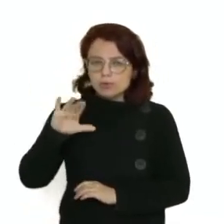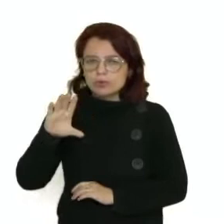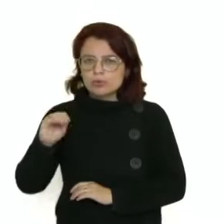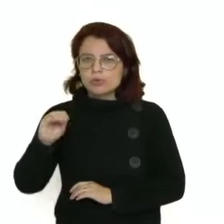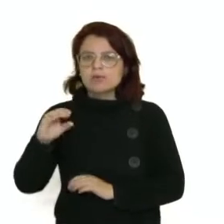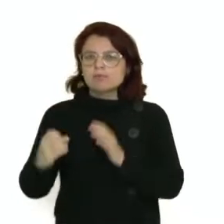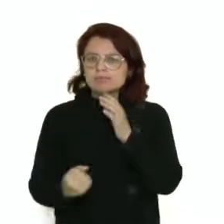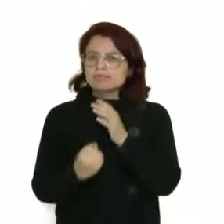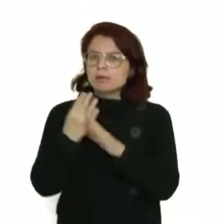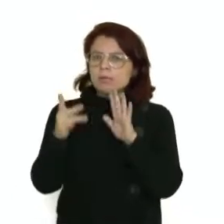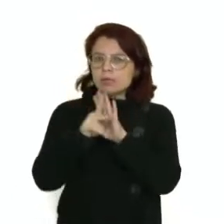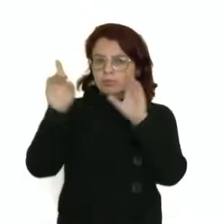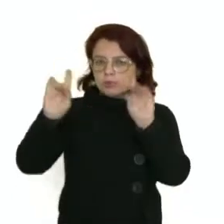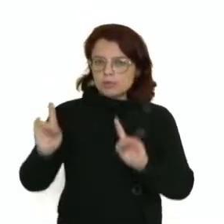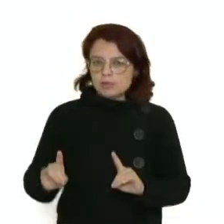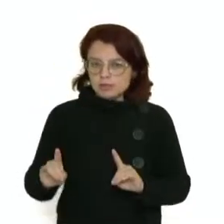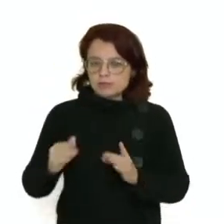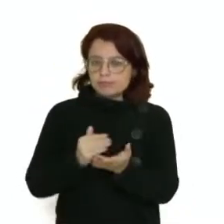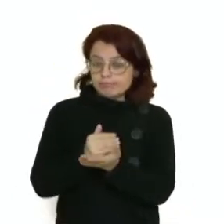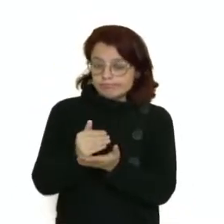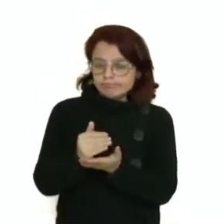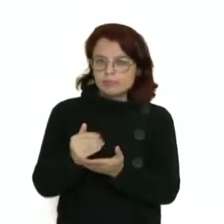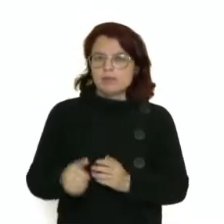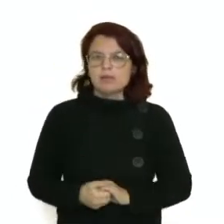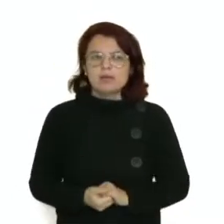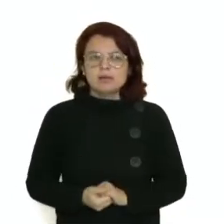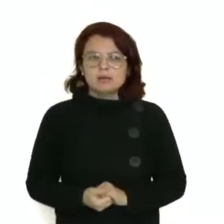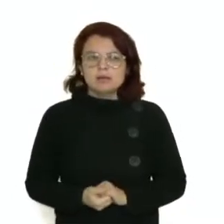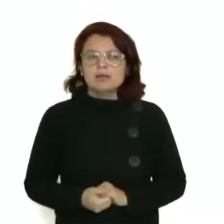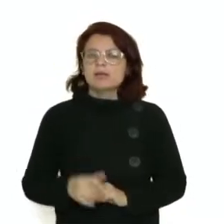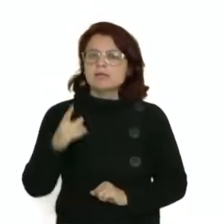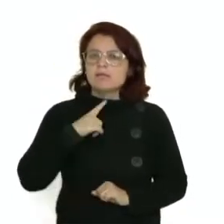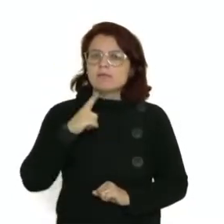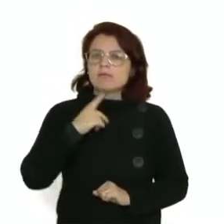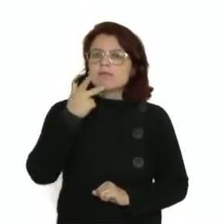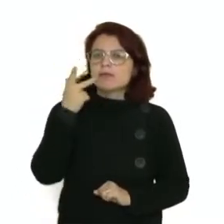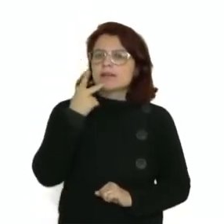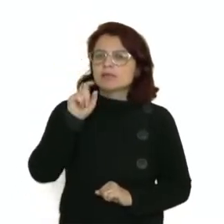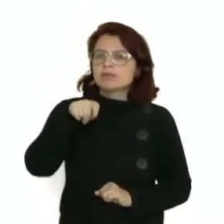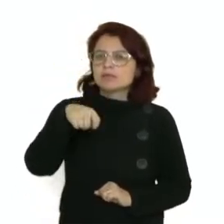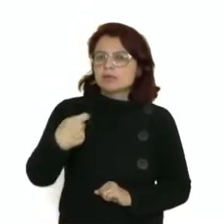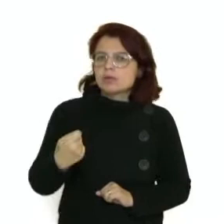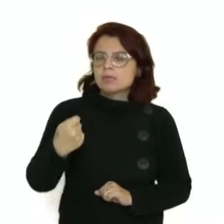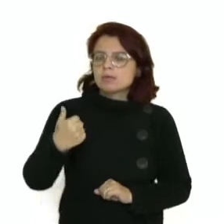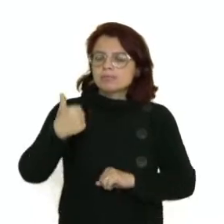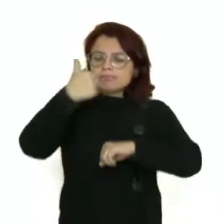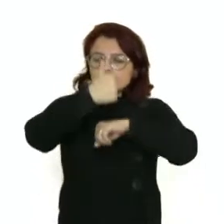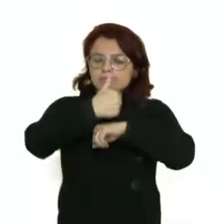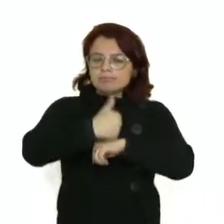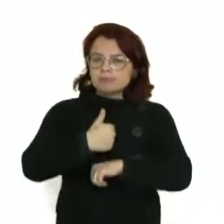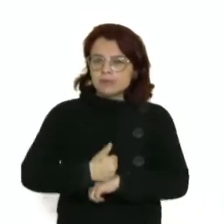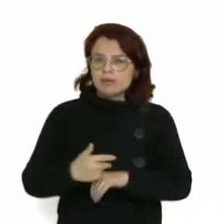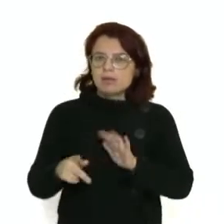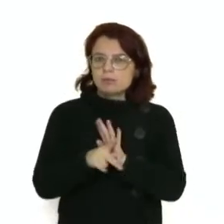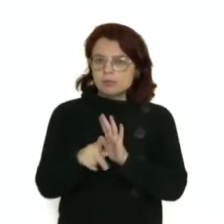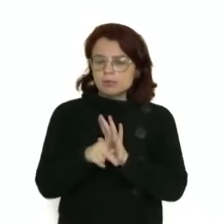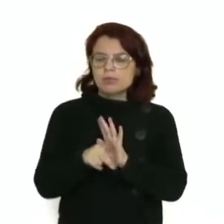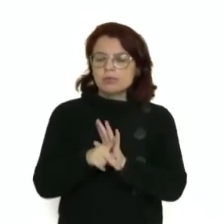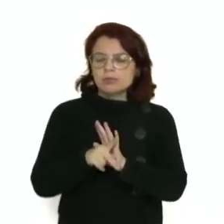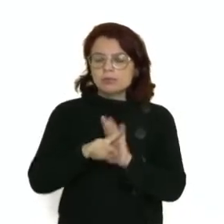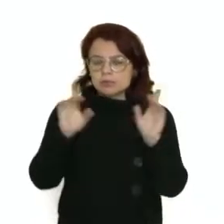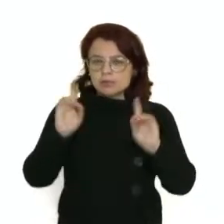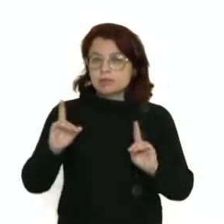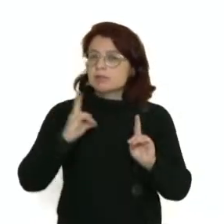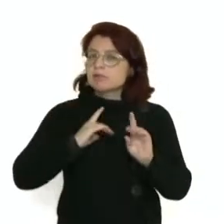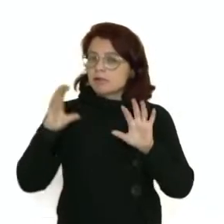teogonia trata da genealogia da hierarquia dos deuses e heróis da mitologia grega, que tem muita